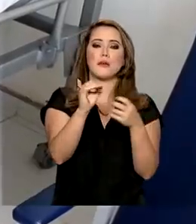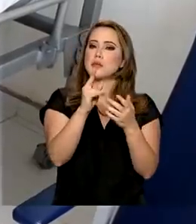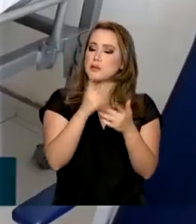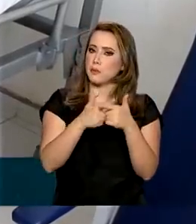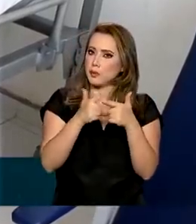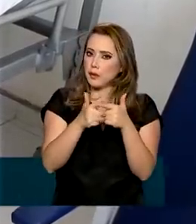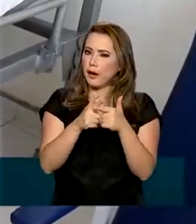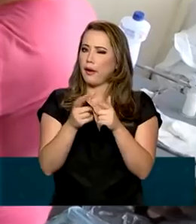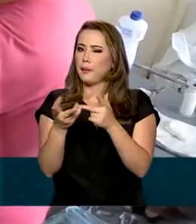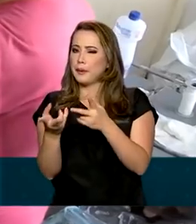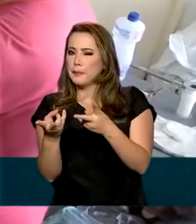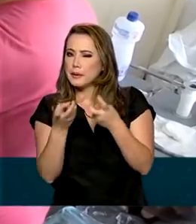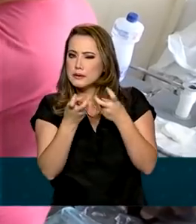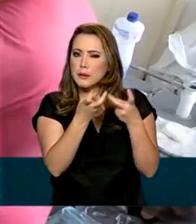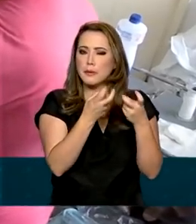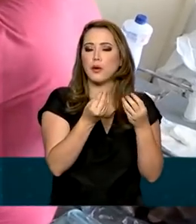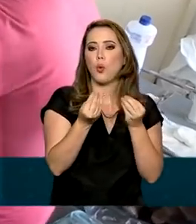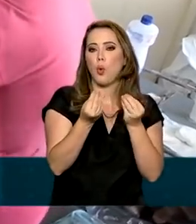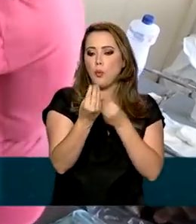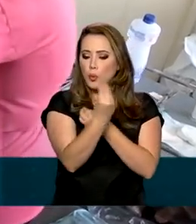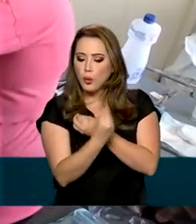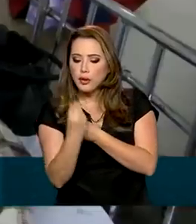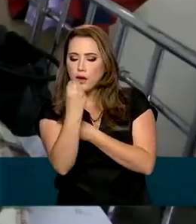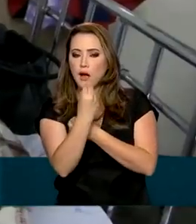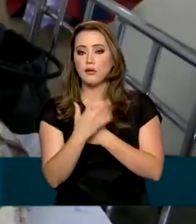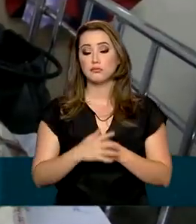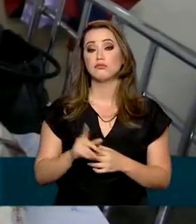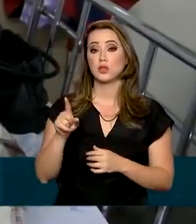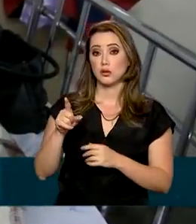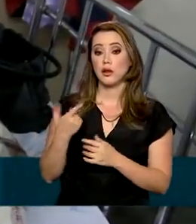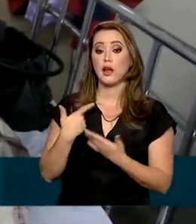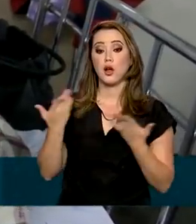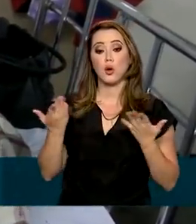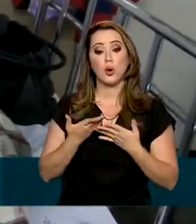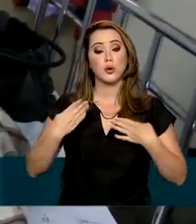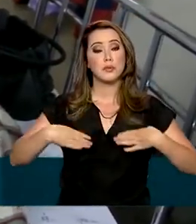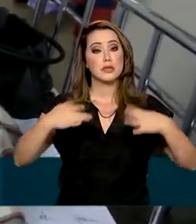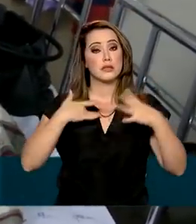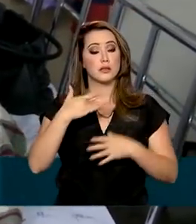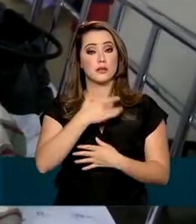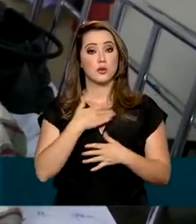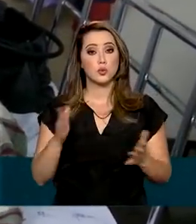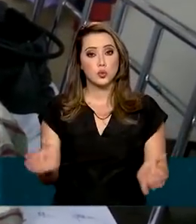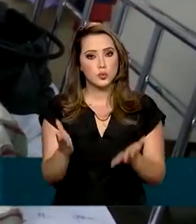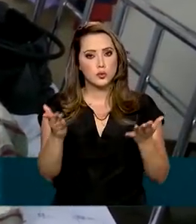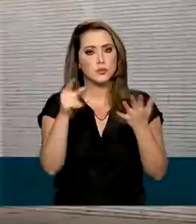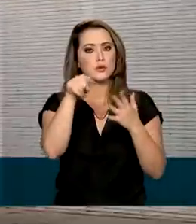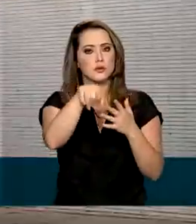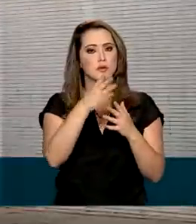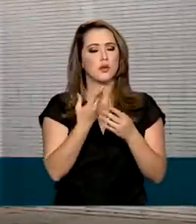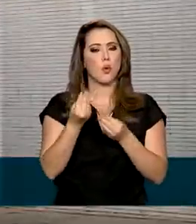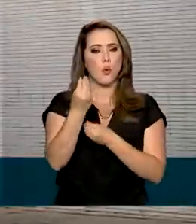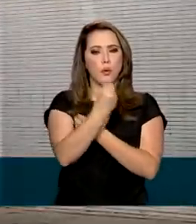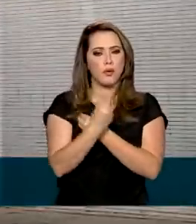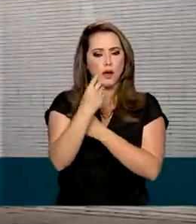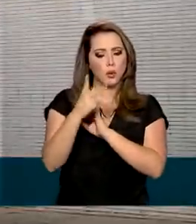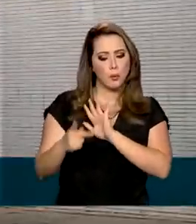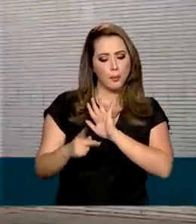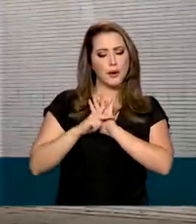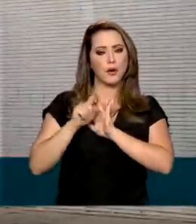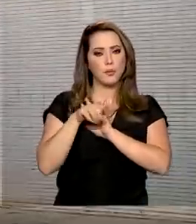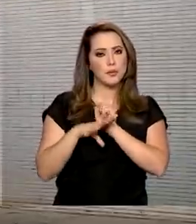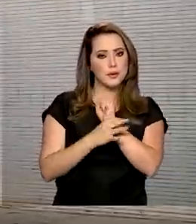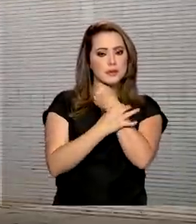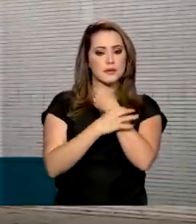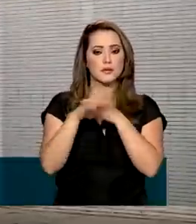Ministério da Saúde promove a campanha Valor do Autocuidado para a Segurança do Paciente. O tema Segurança